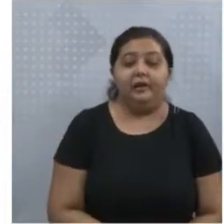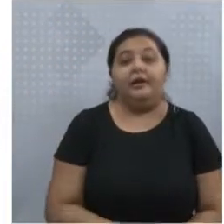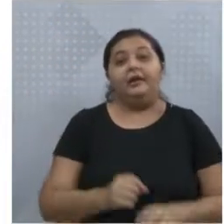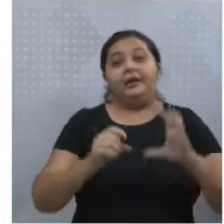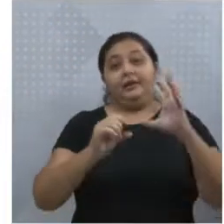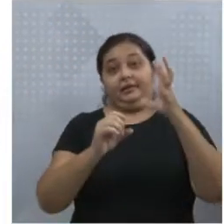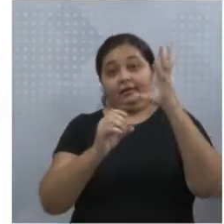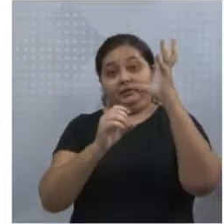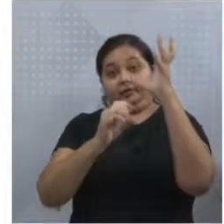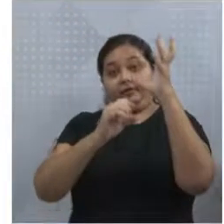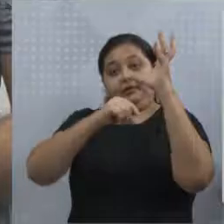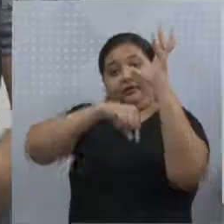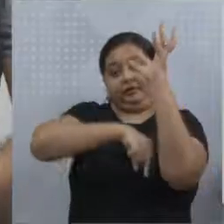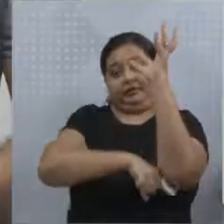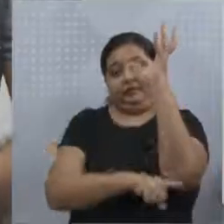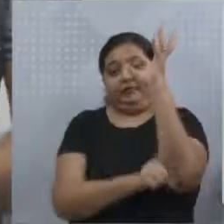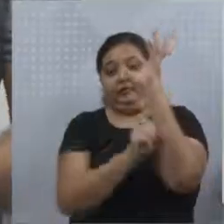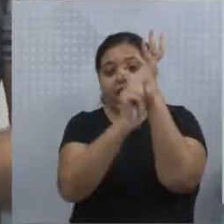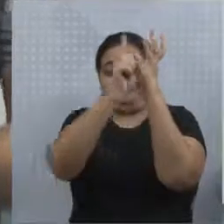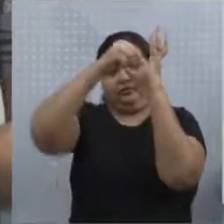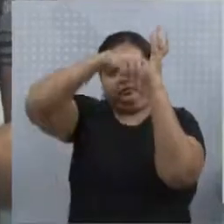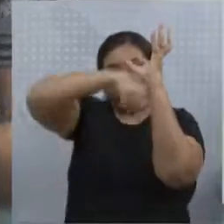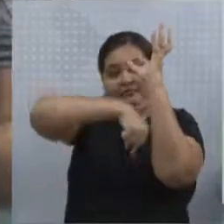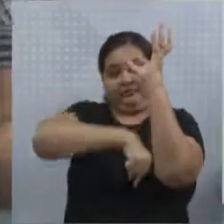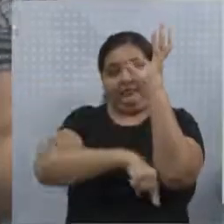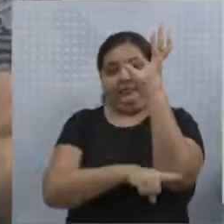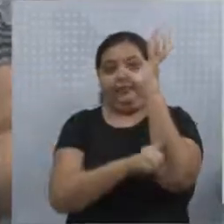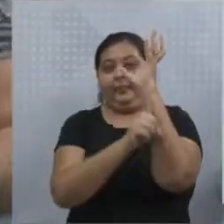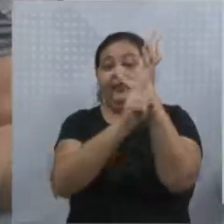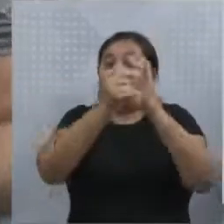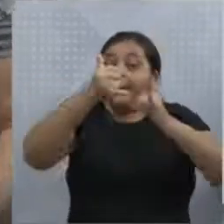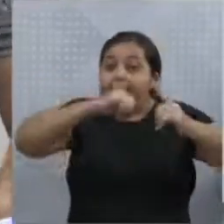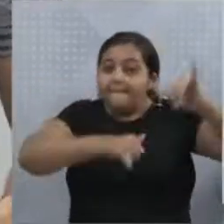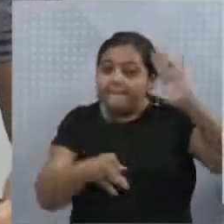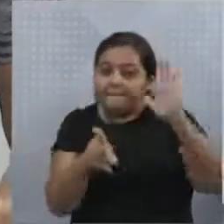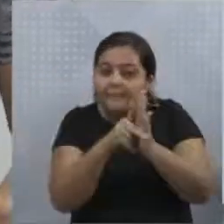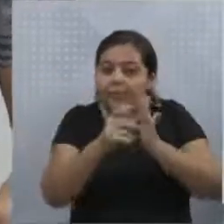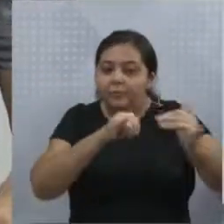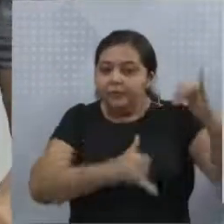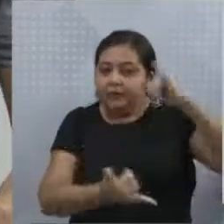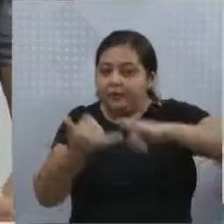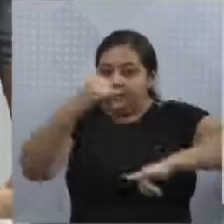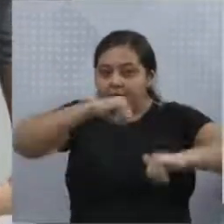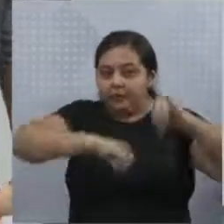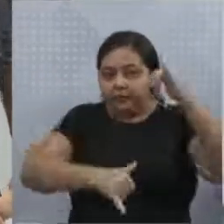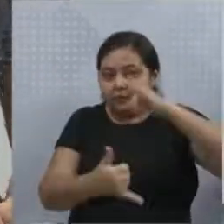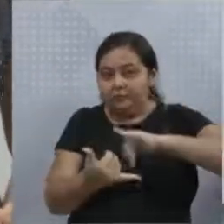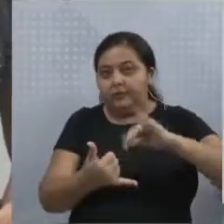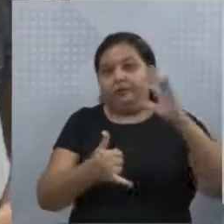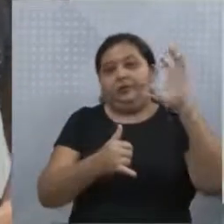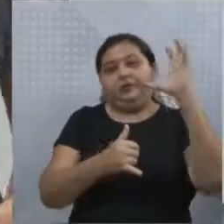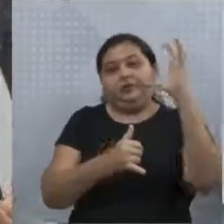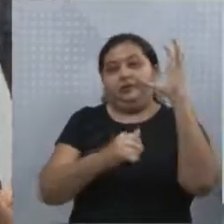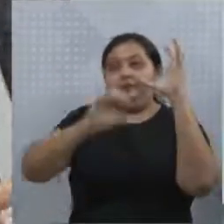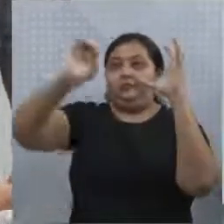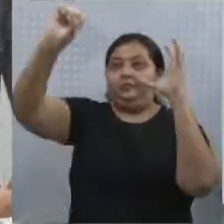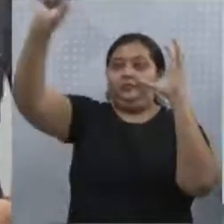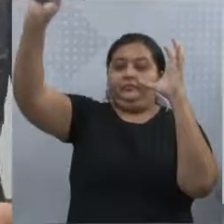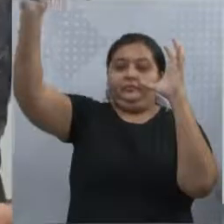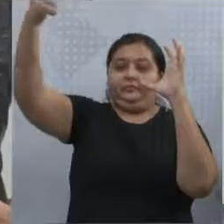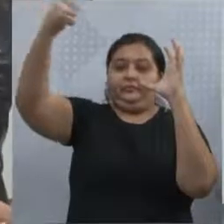fotossíntese, que é um processo químico em que a energia solar toca,